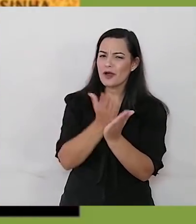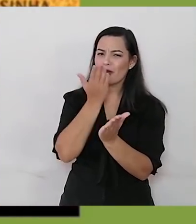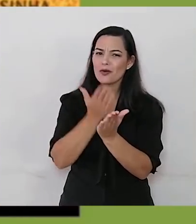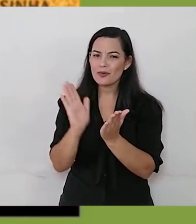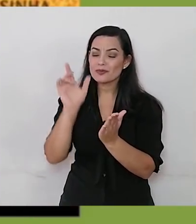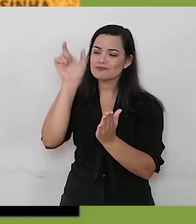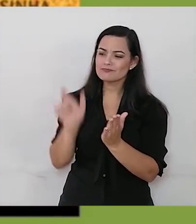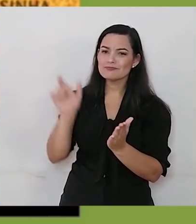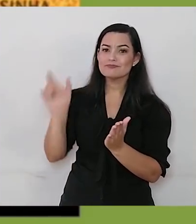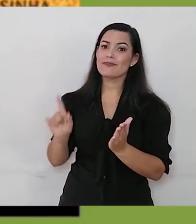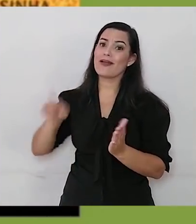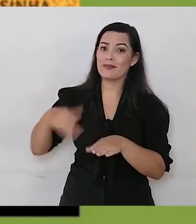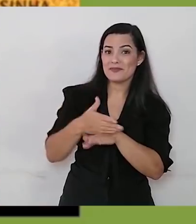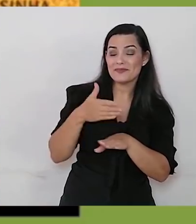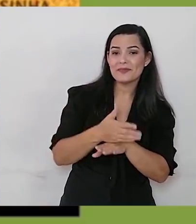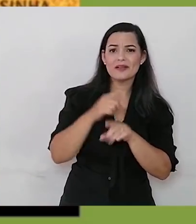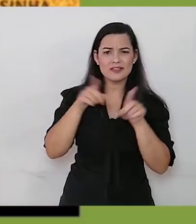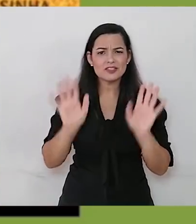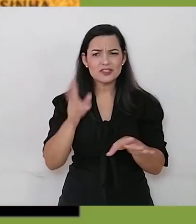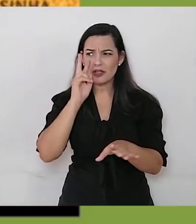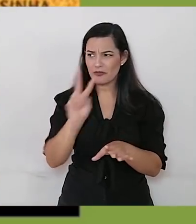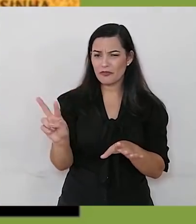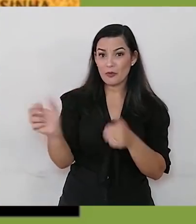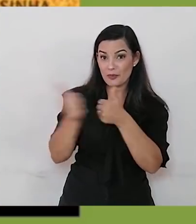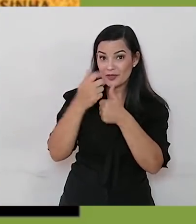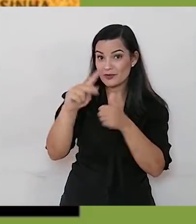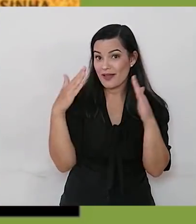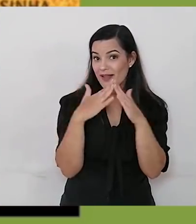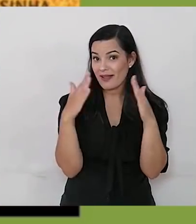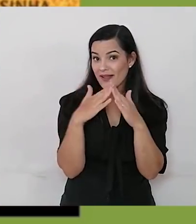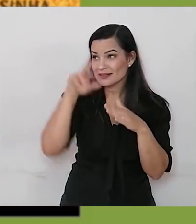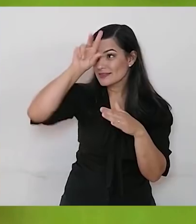viu no entorno onde mora algum desses insetos? Quais?